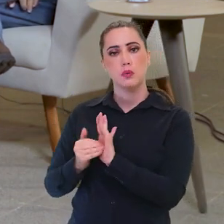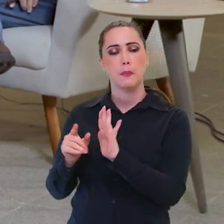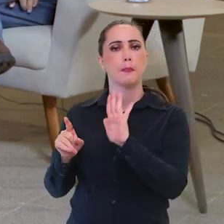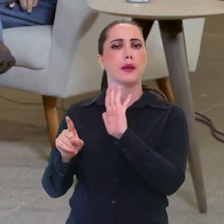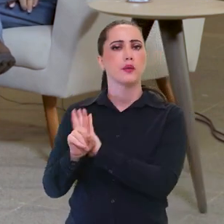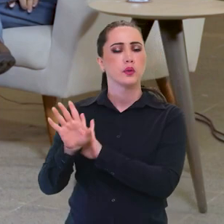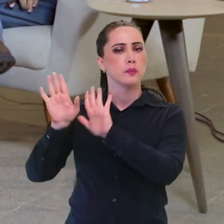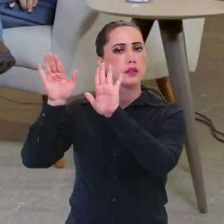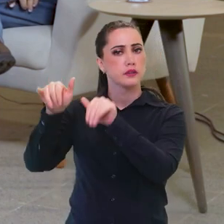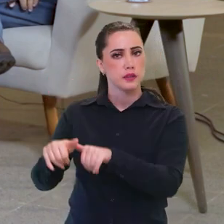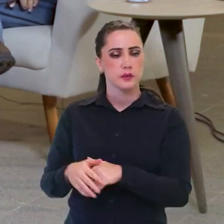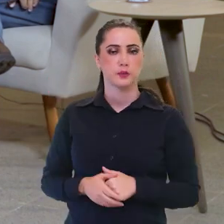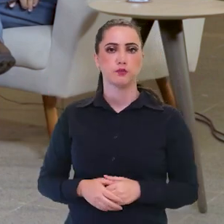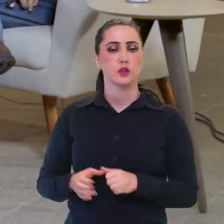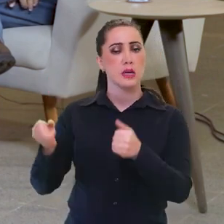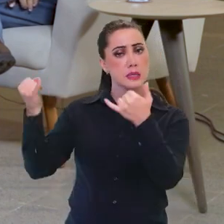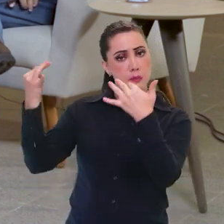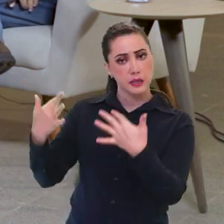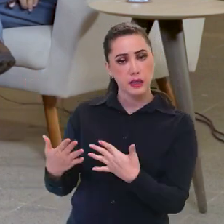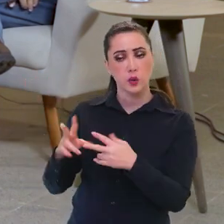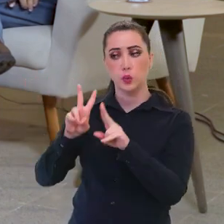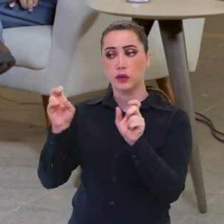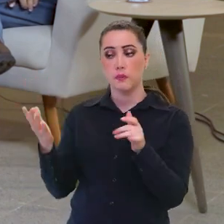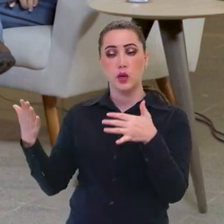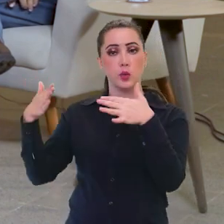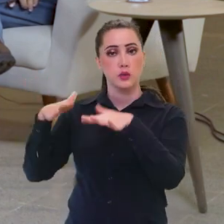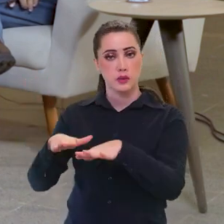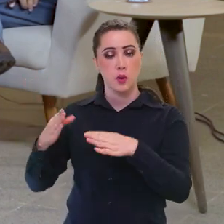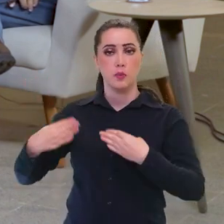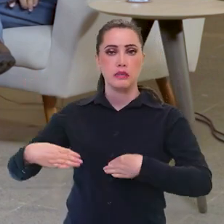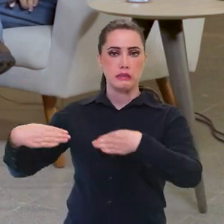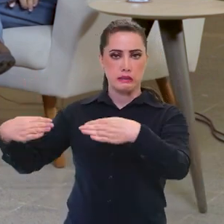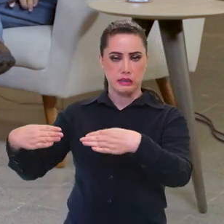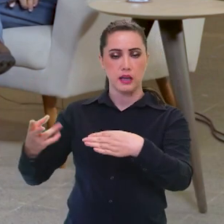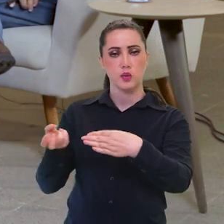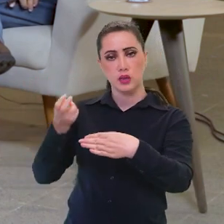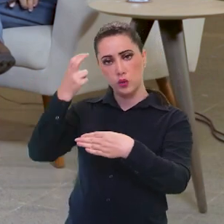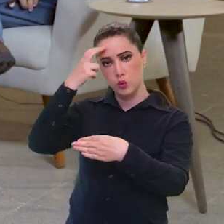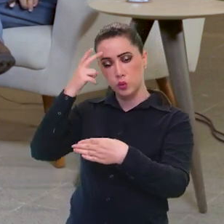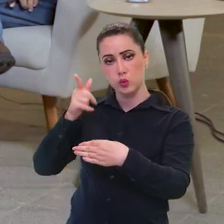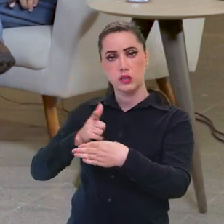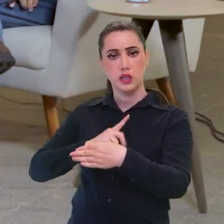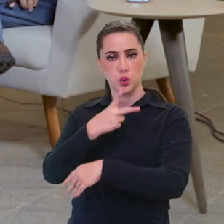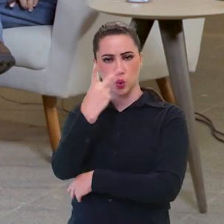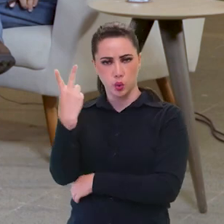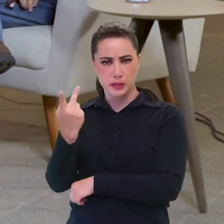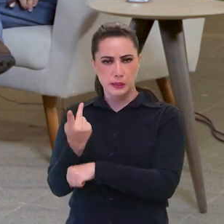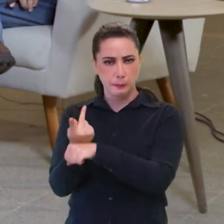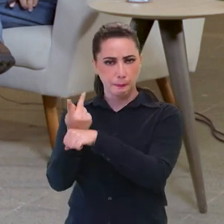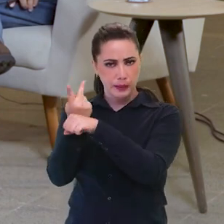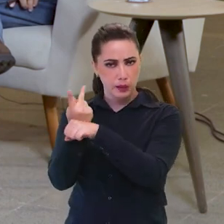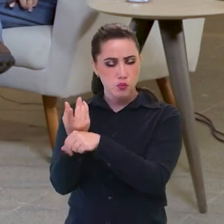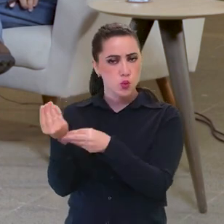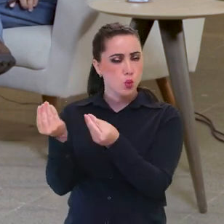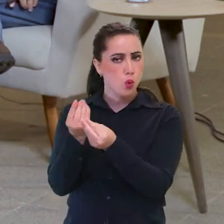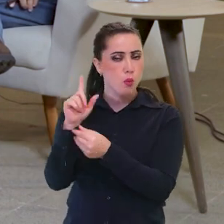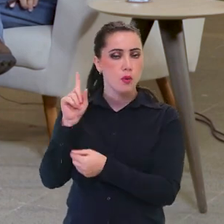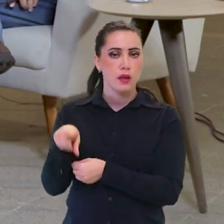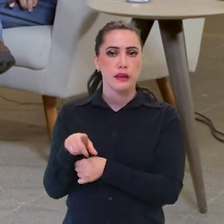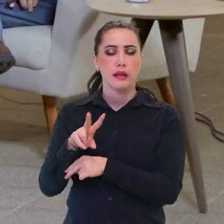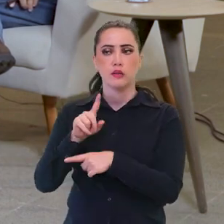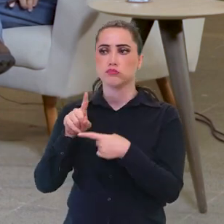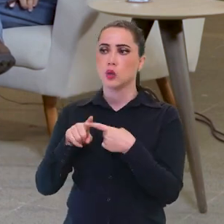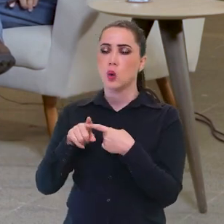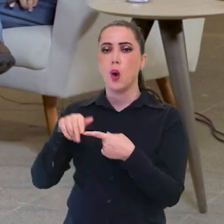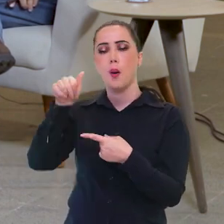Só uma última pergunta para a gente finalizar. Falando de inclusão, o Ministério da Cultura está encabeçando dois prêmios, não é isso? Dois prêmios que